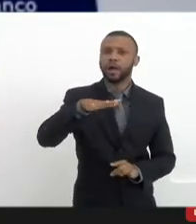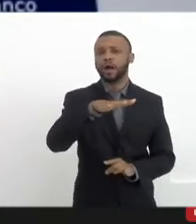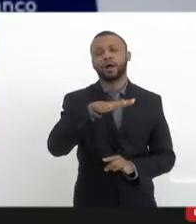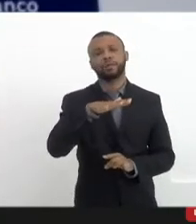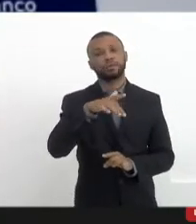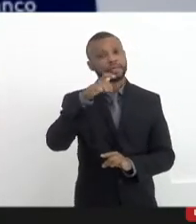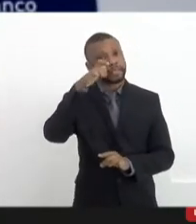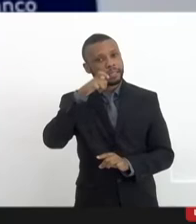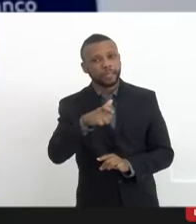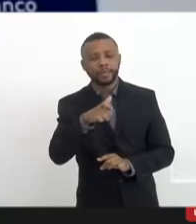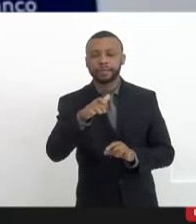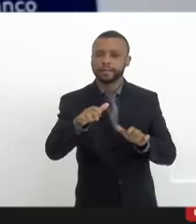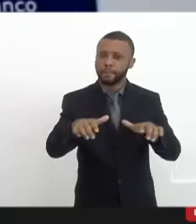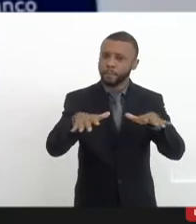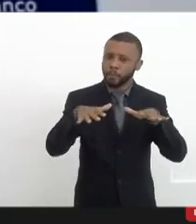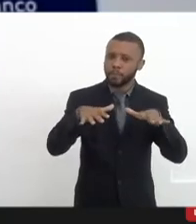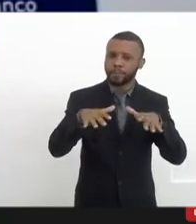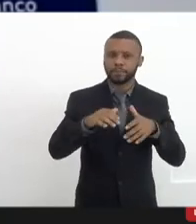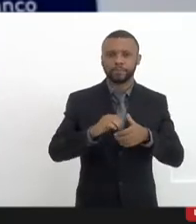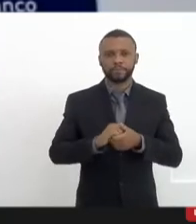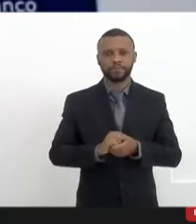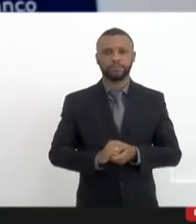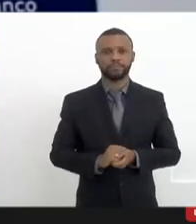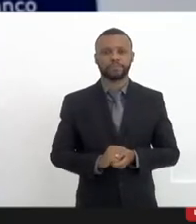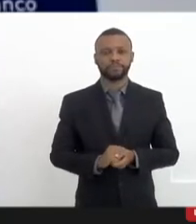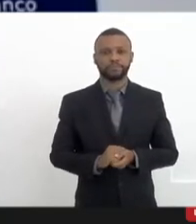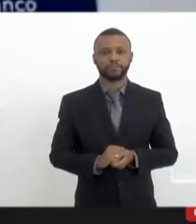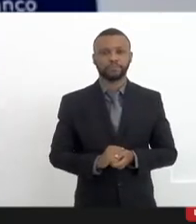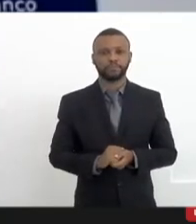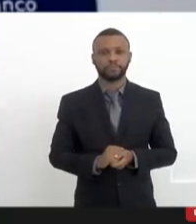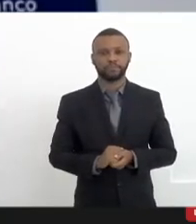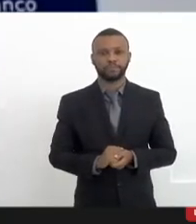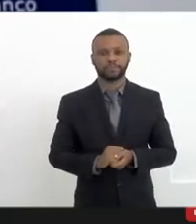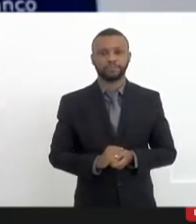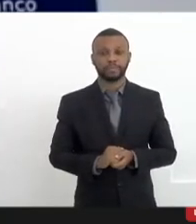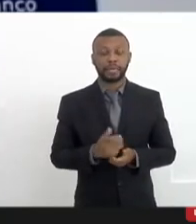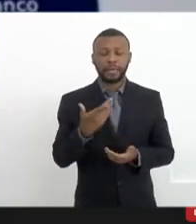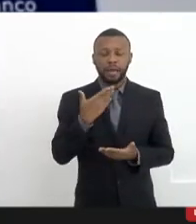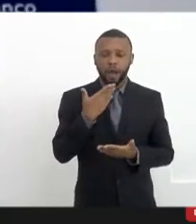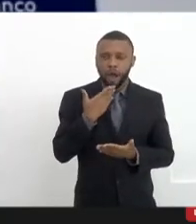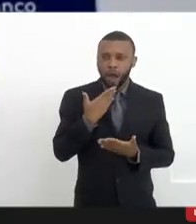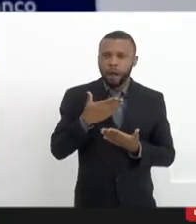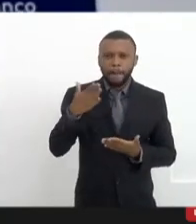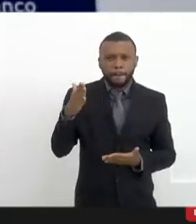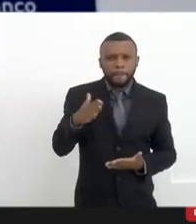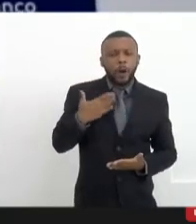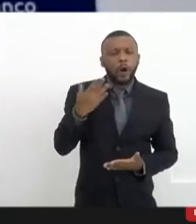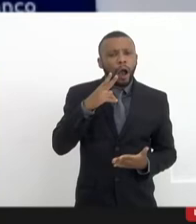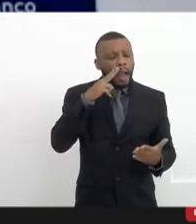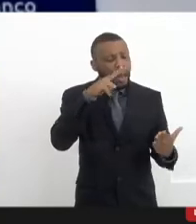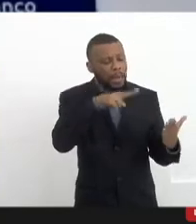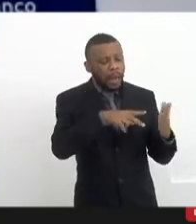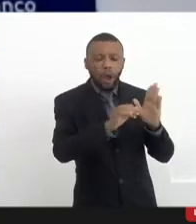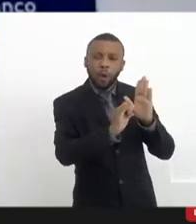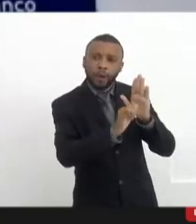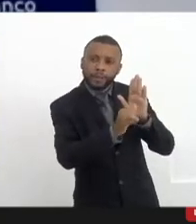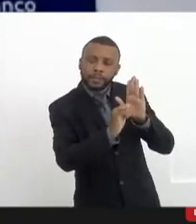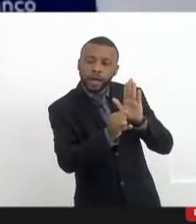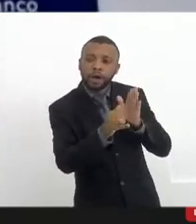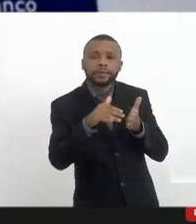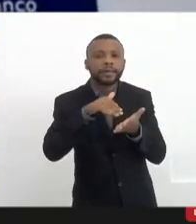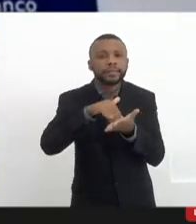interesse público, no público, no caso. me causa de espanto, Valdeck, ao ler o edital de licitação da